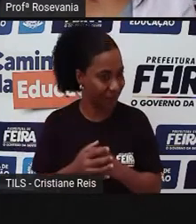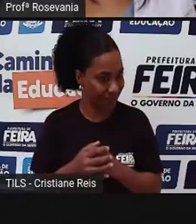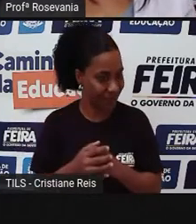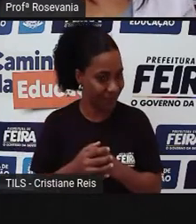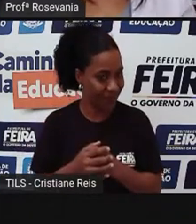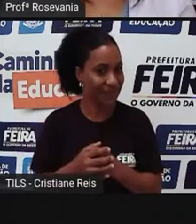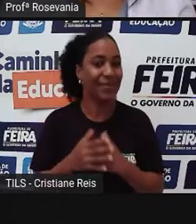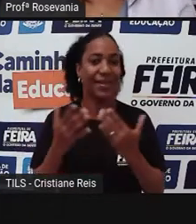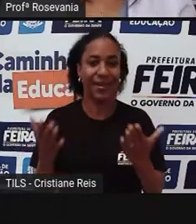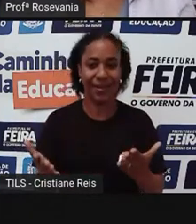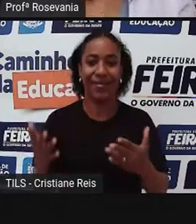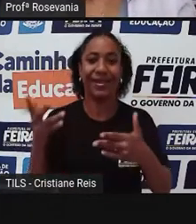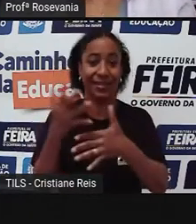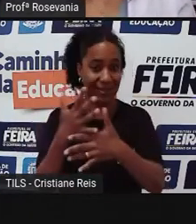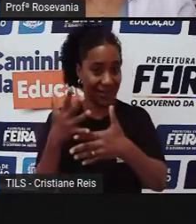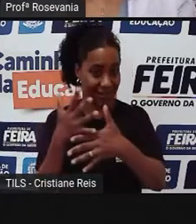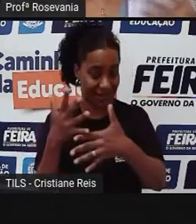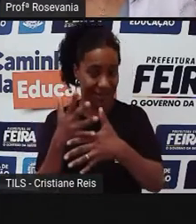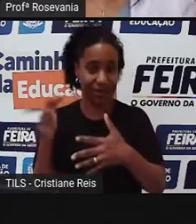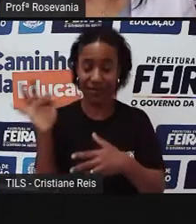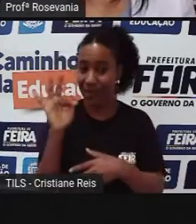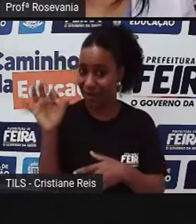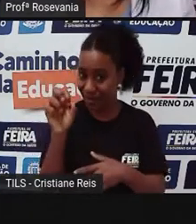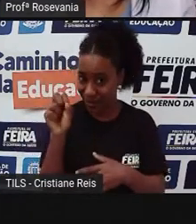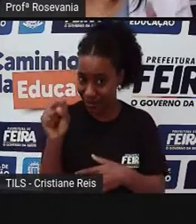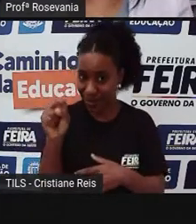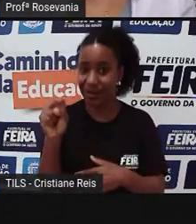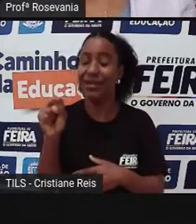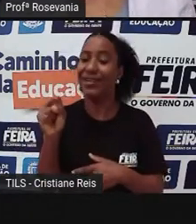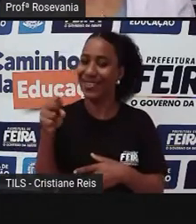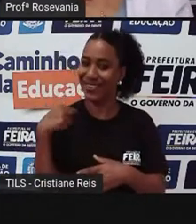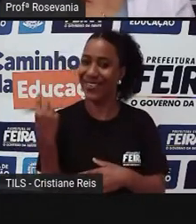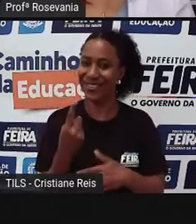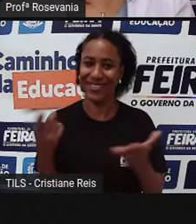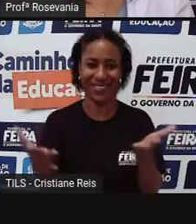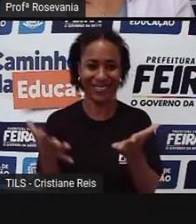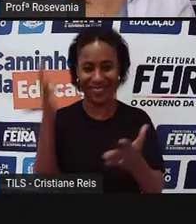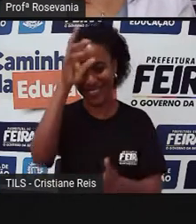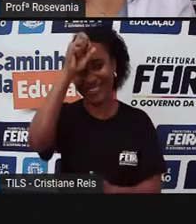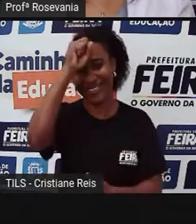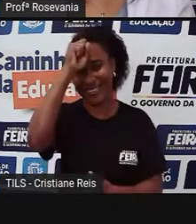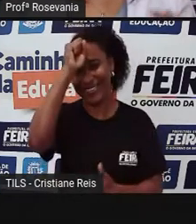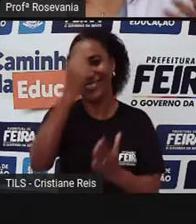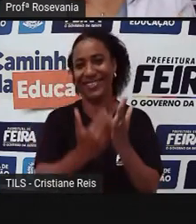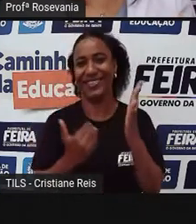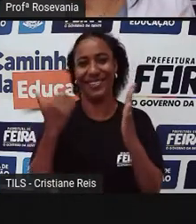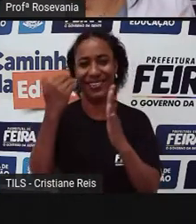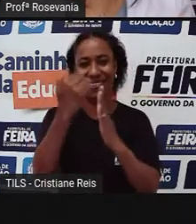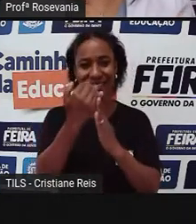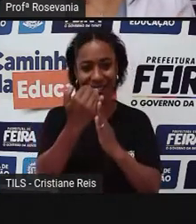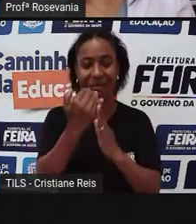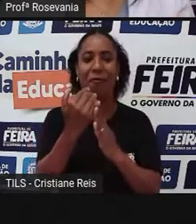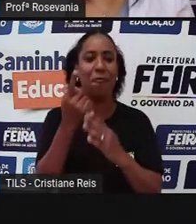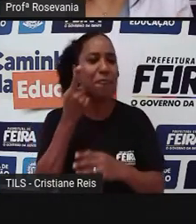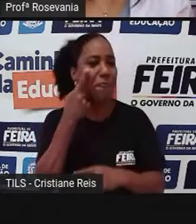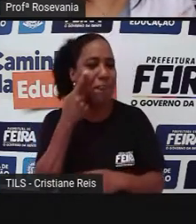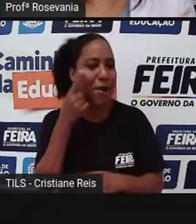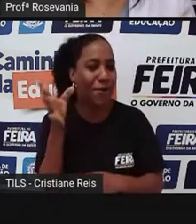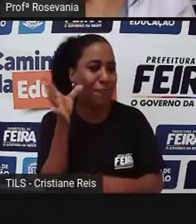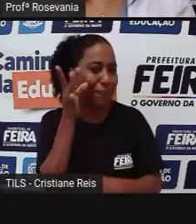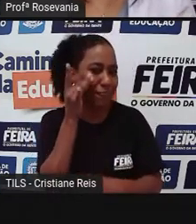construir a cidade de Feira de Santana. Esse é o passeio que nós vamos fazer na aula de hoje. Então, vão entender a